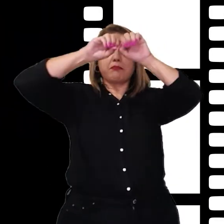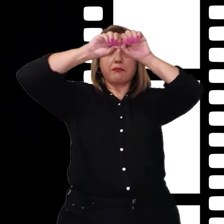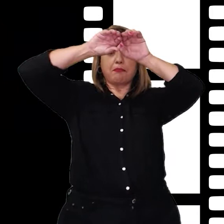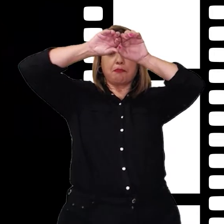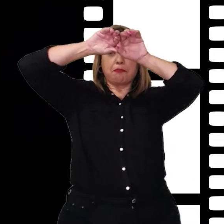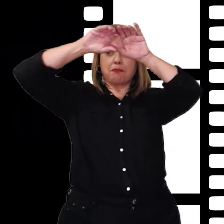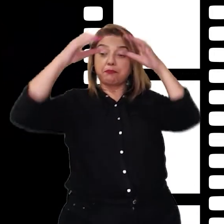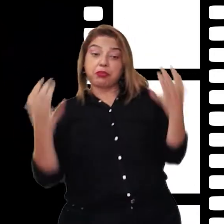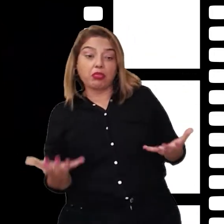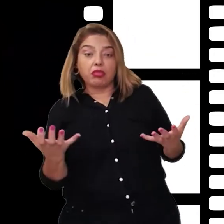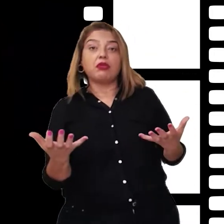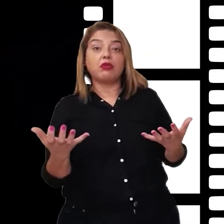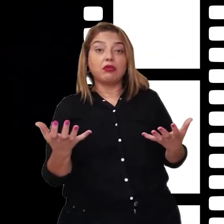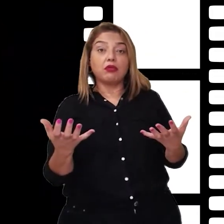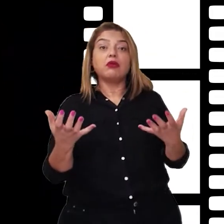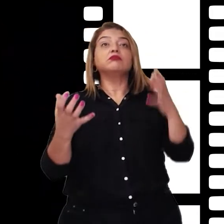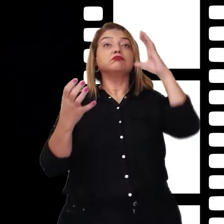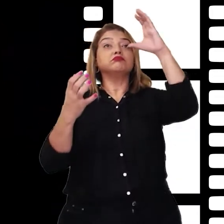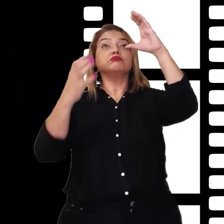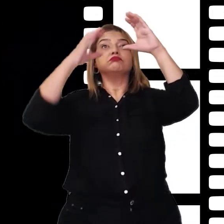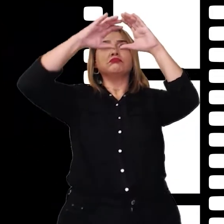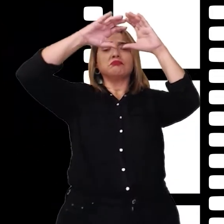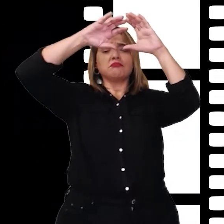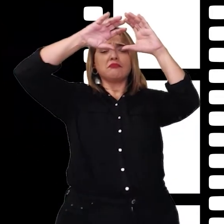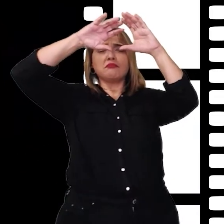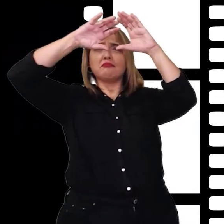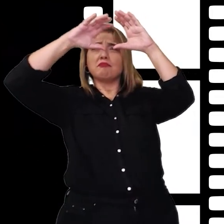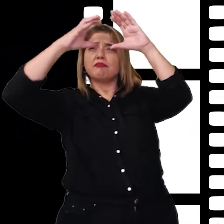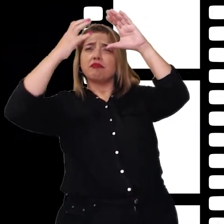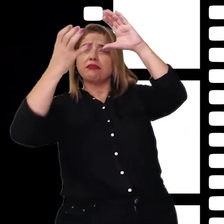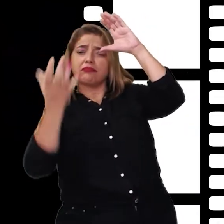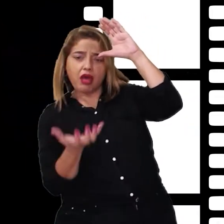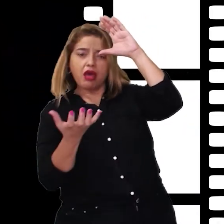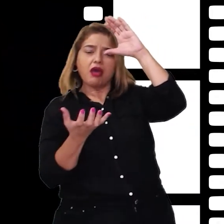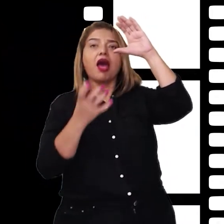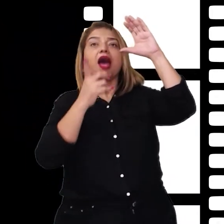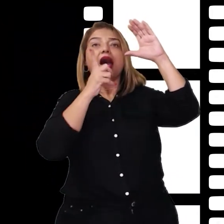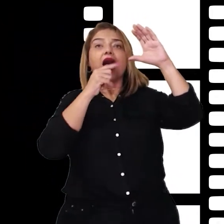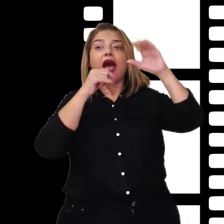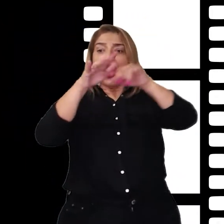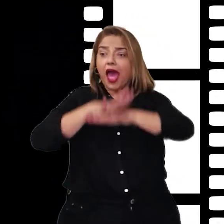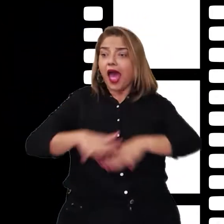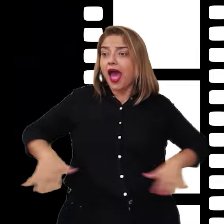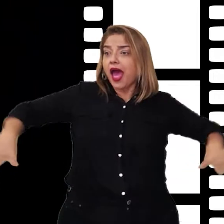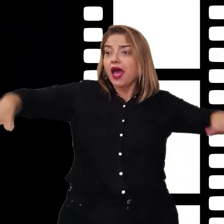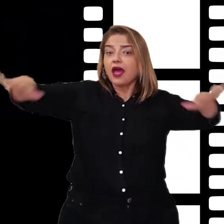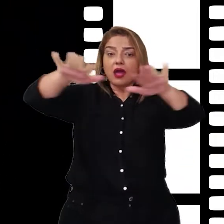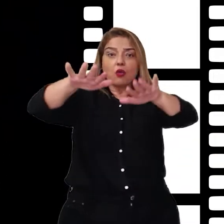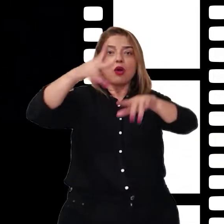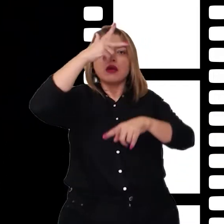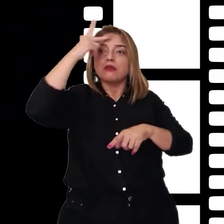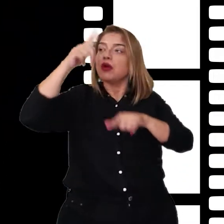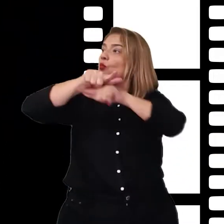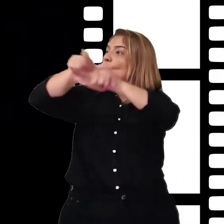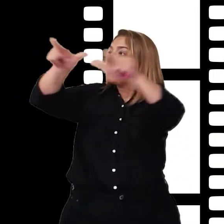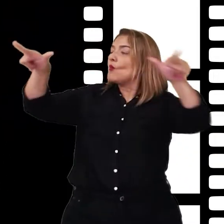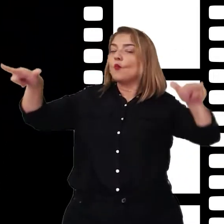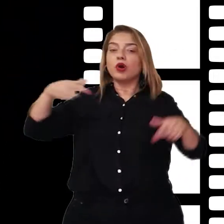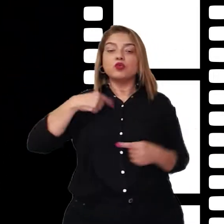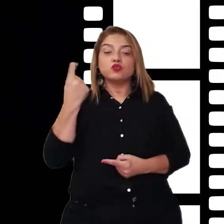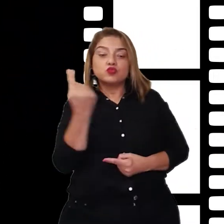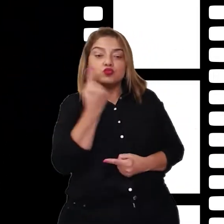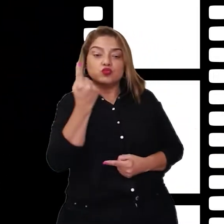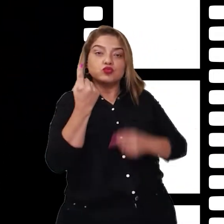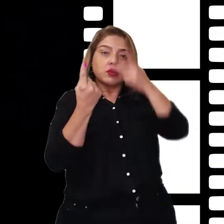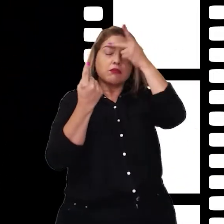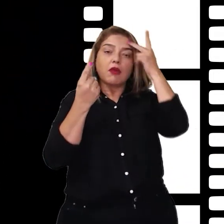caiu uma metade bem dentro do lago. Não tinha ninguém ali além do menino. Ele era a única